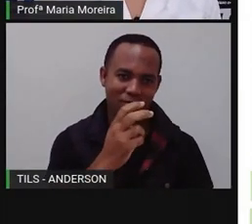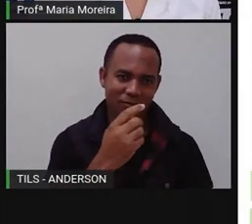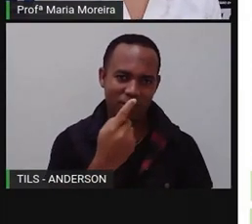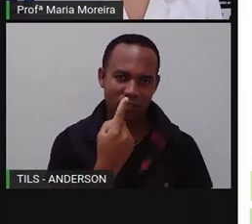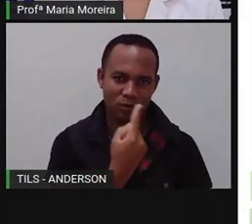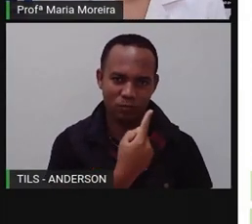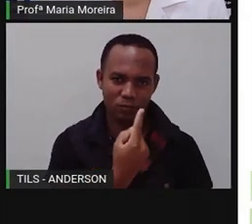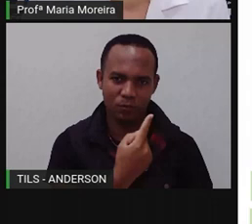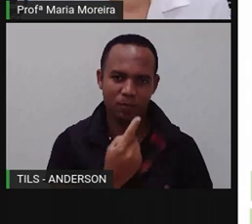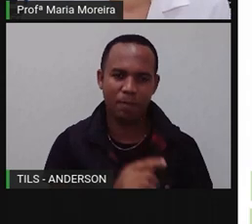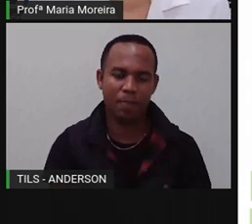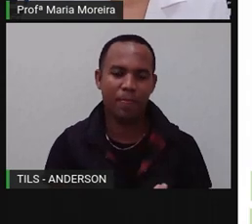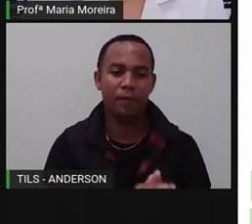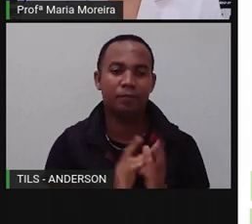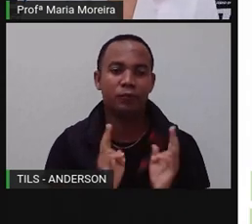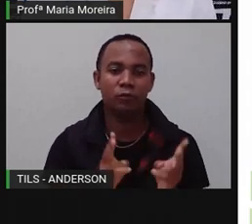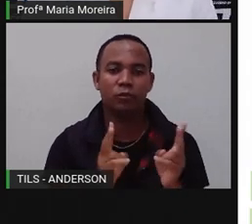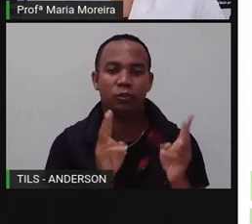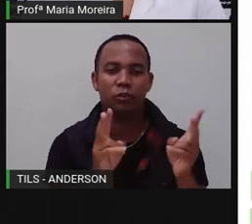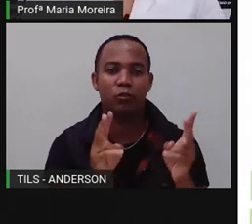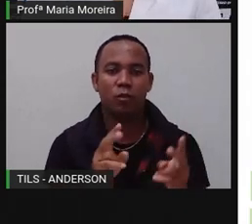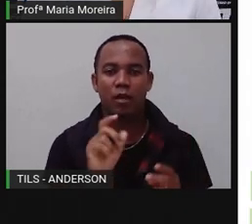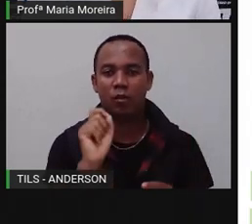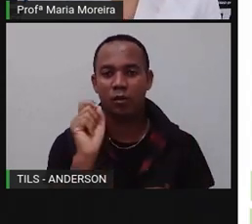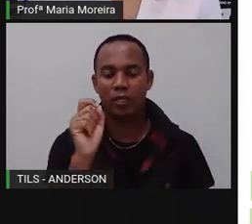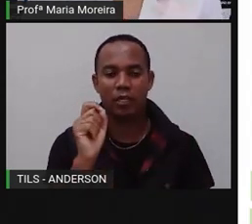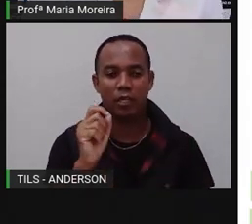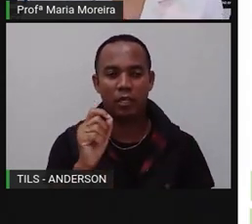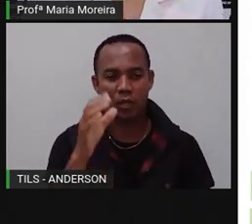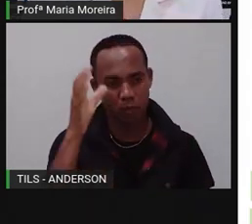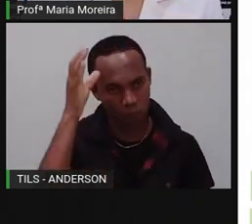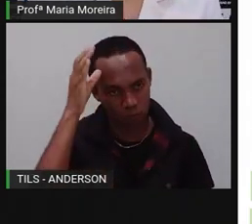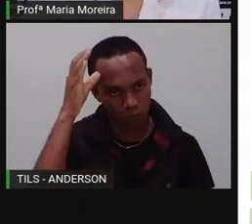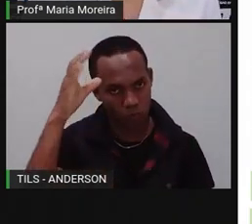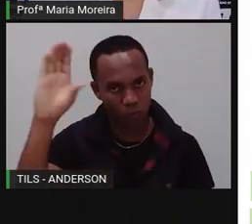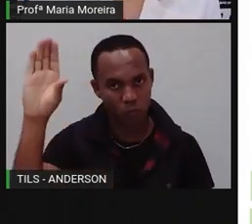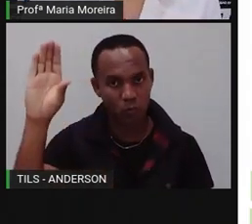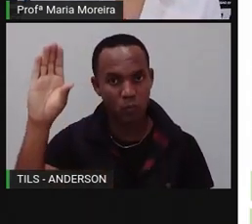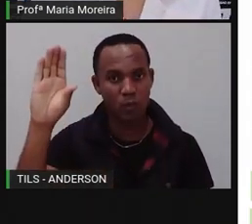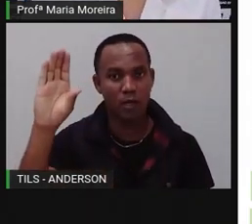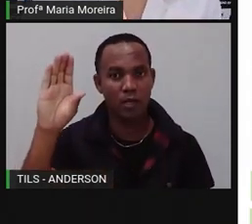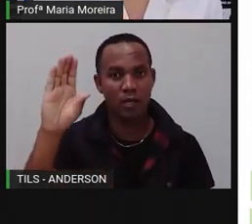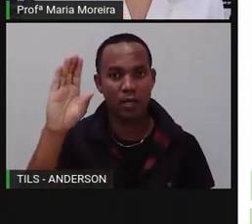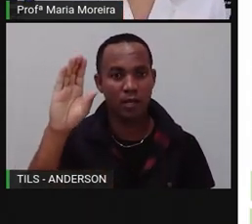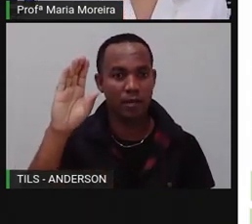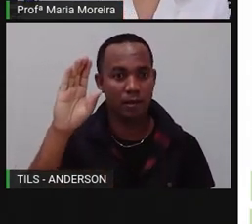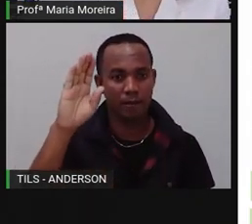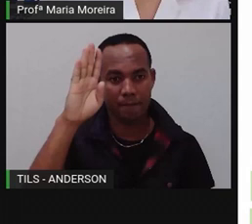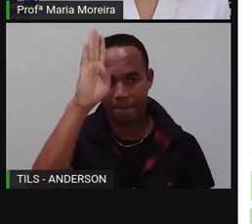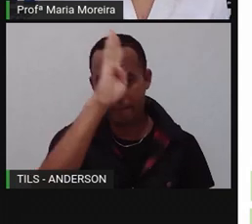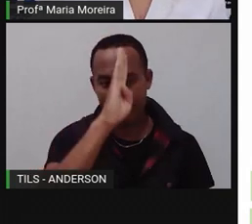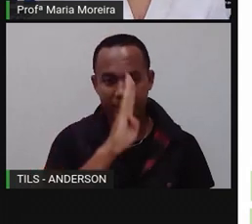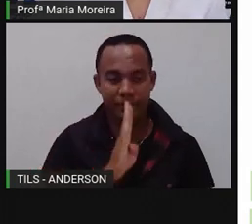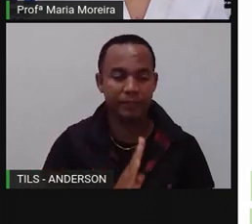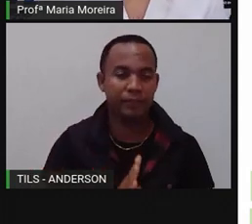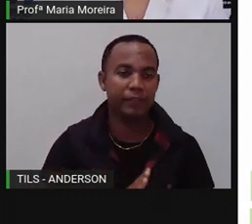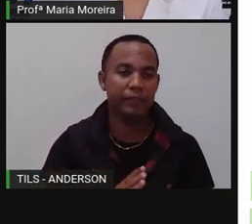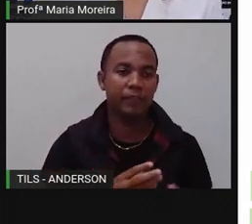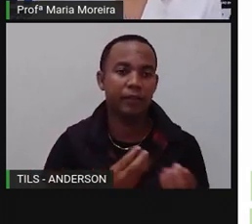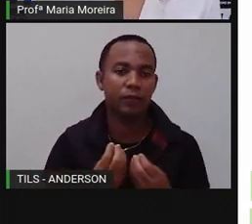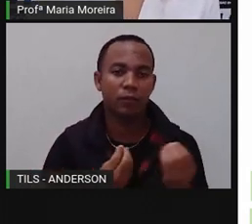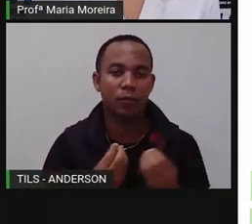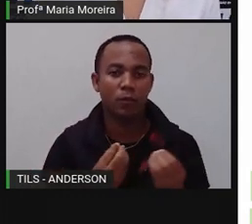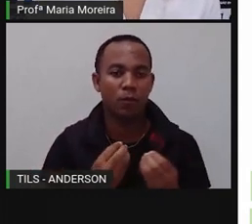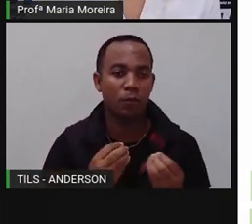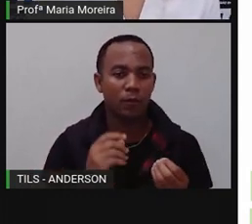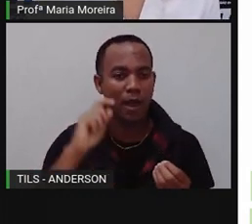Isso, e vamos continuar falando sobre cultura afro-brasileira. Hoje, né? Dia